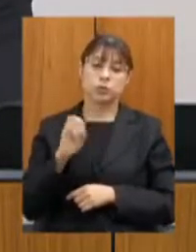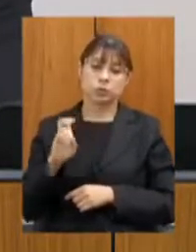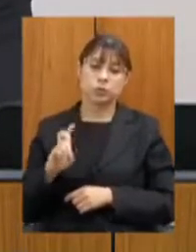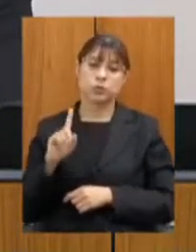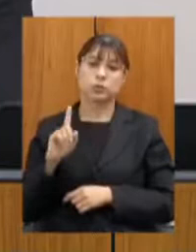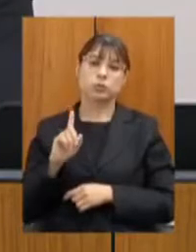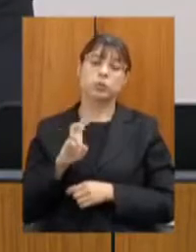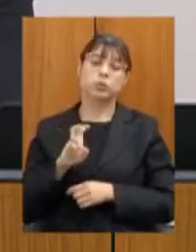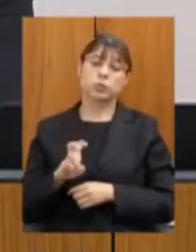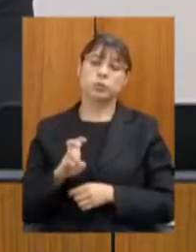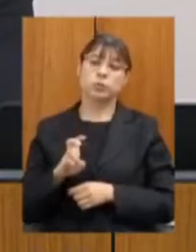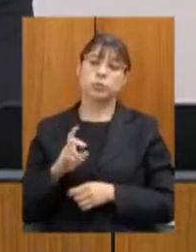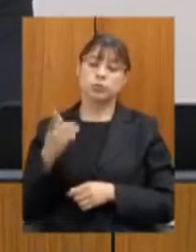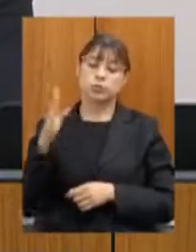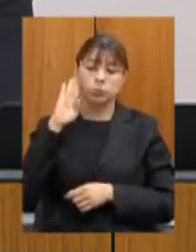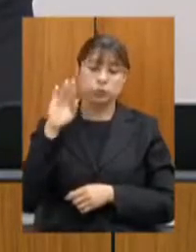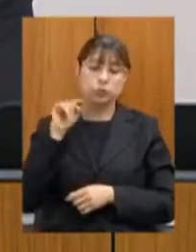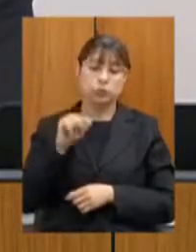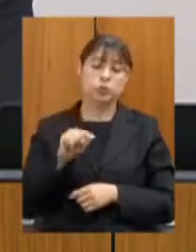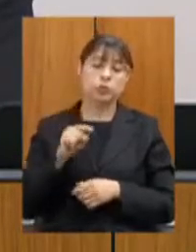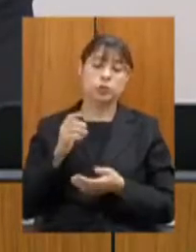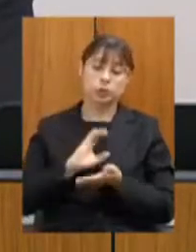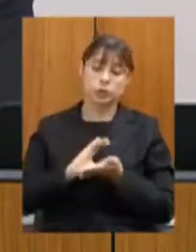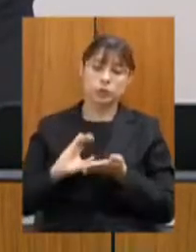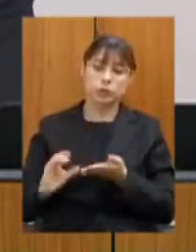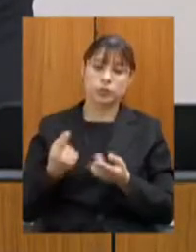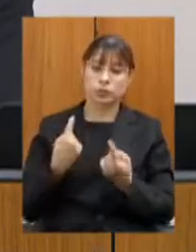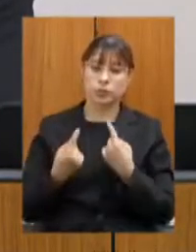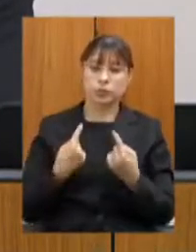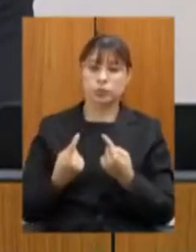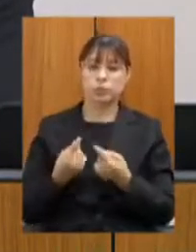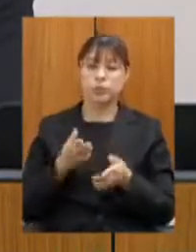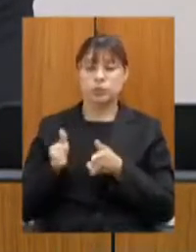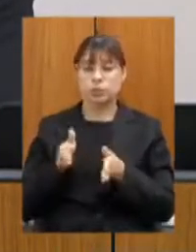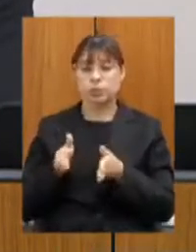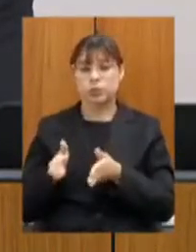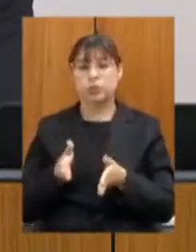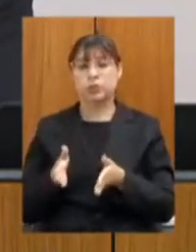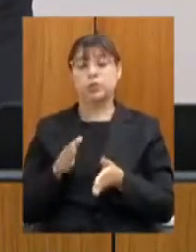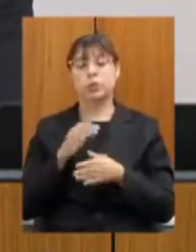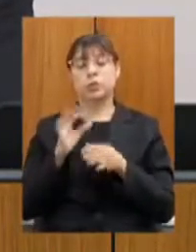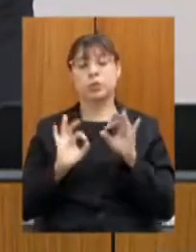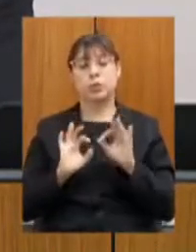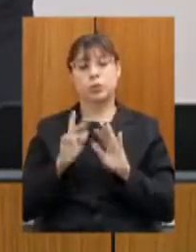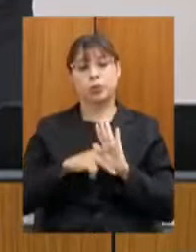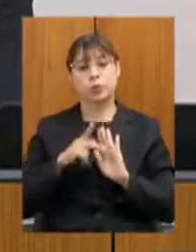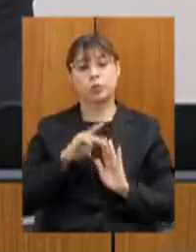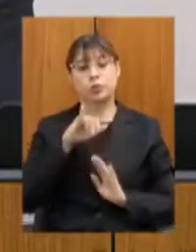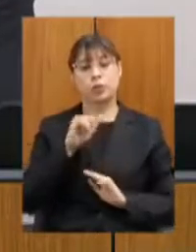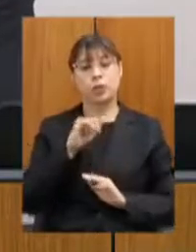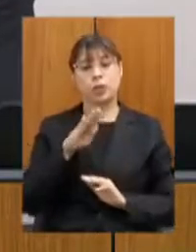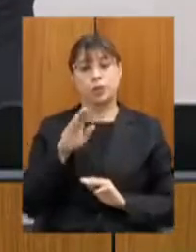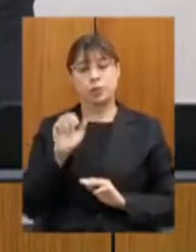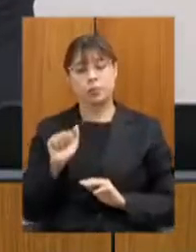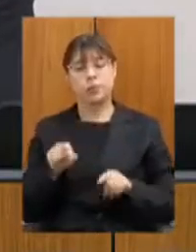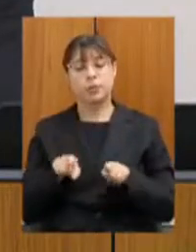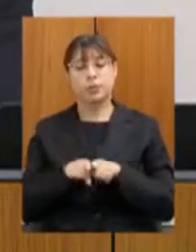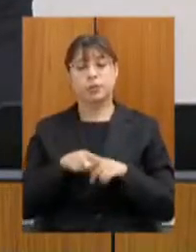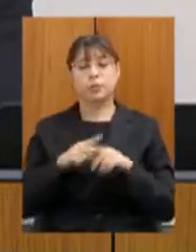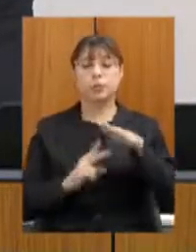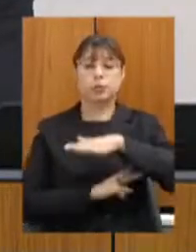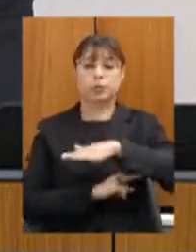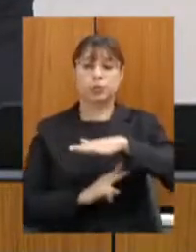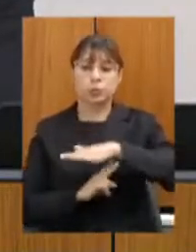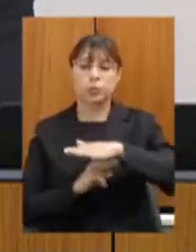Formosas para priorizar investimentos nas rodovias de acesso e escoamento da produção do projeto Jaíba inclusive de ponte sobre o Rio São Francisco